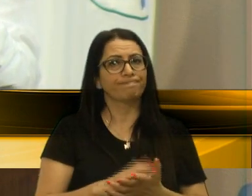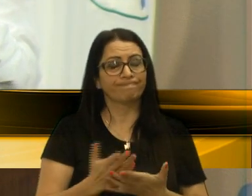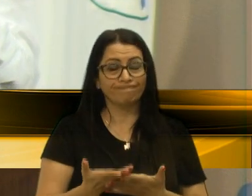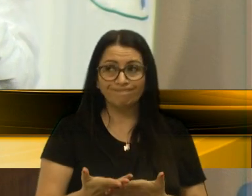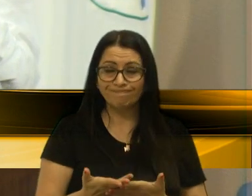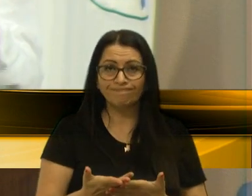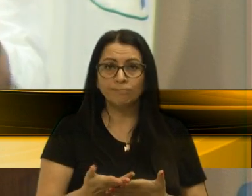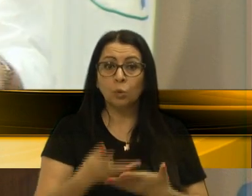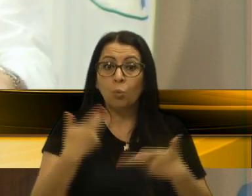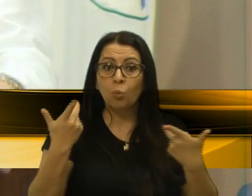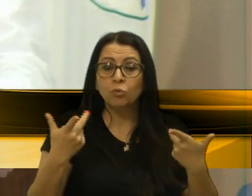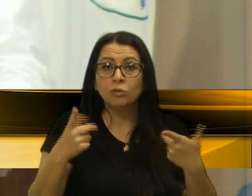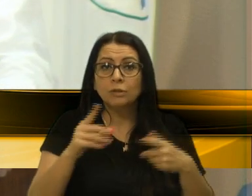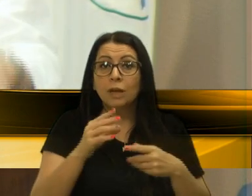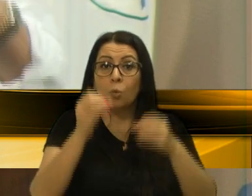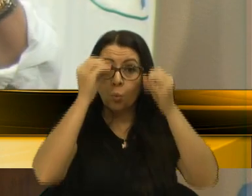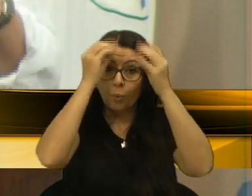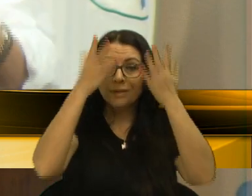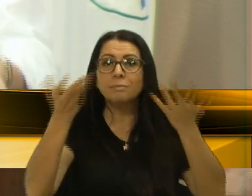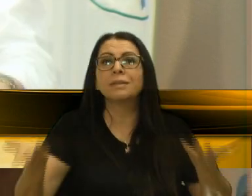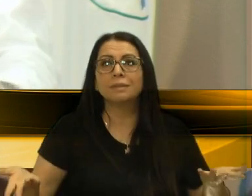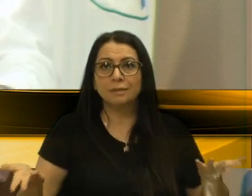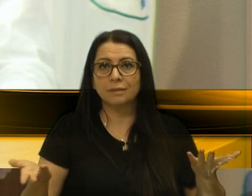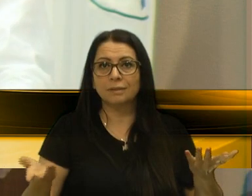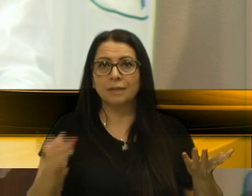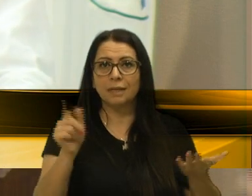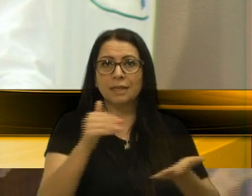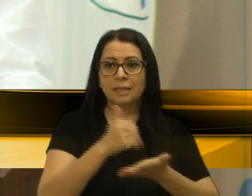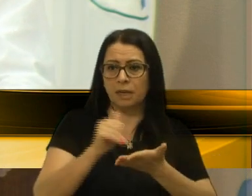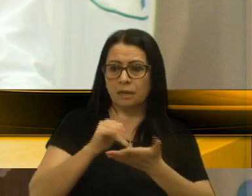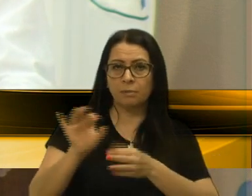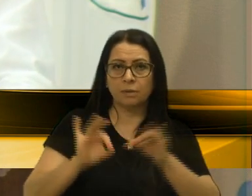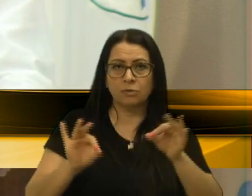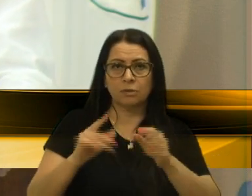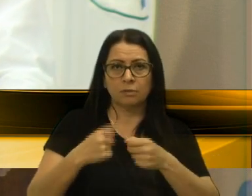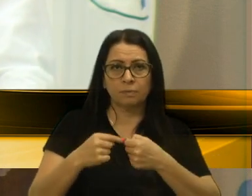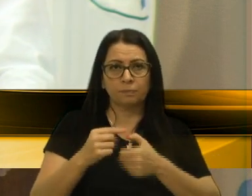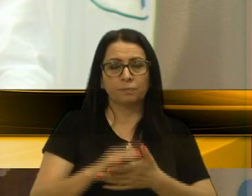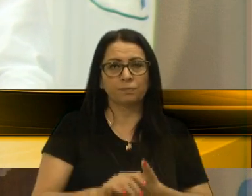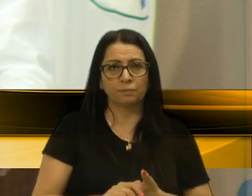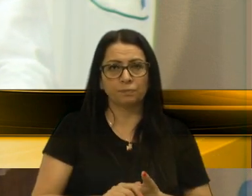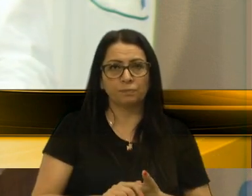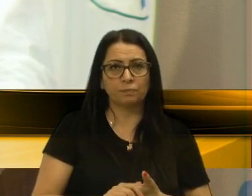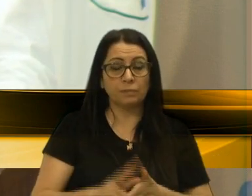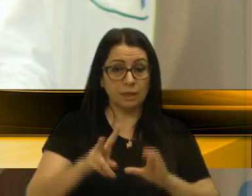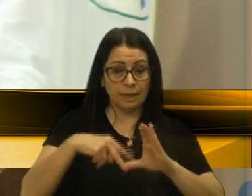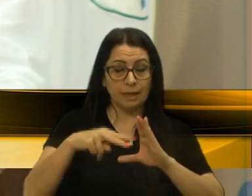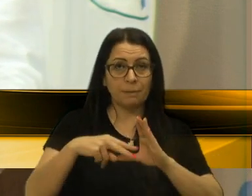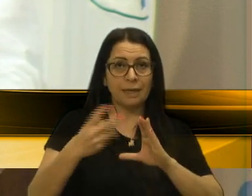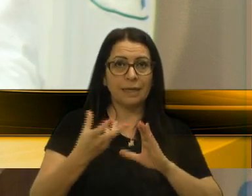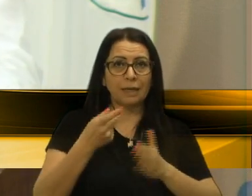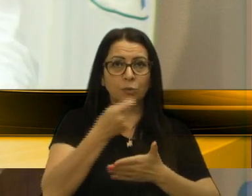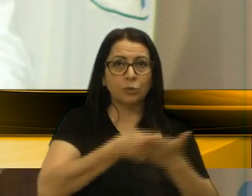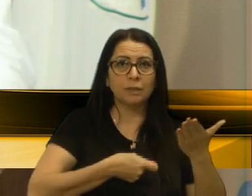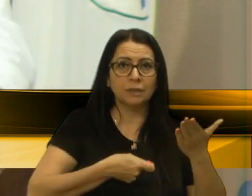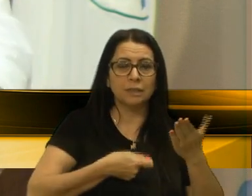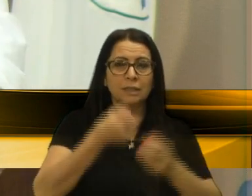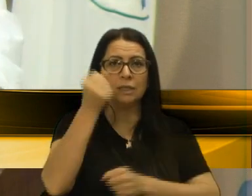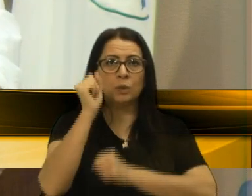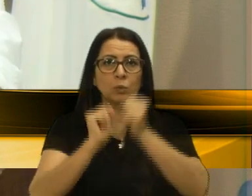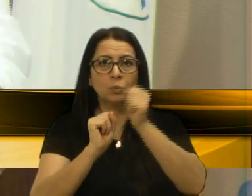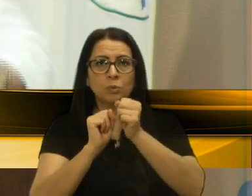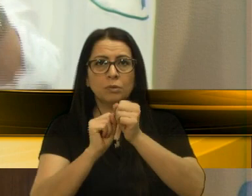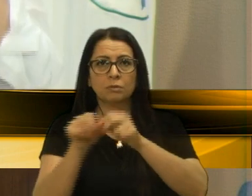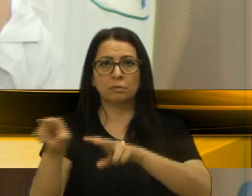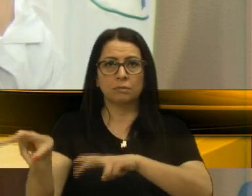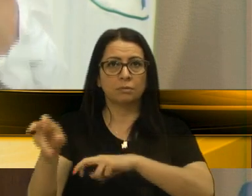Então, onde é que está o conhecimento? O homem é secretário de Planejamento do Município. A Câmara quer autorizar indústrias na